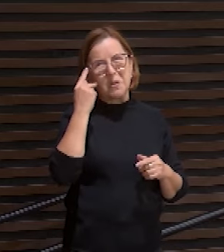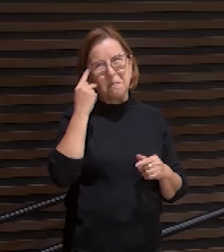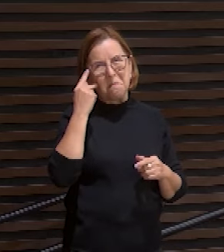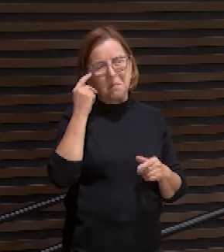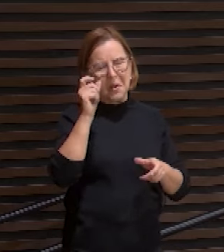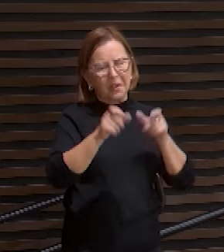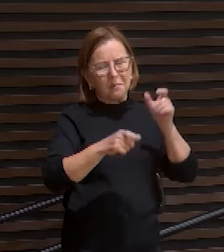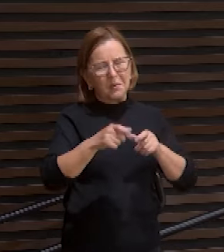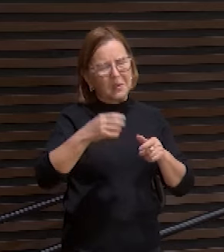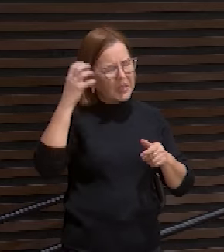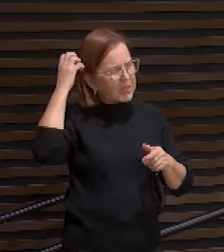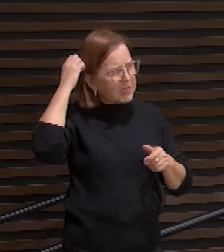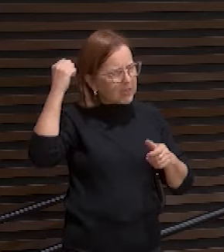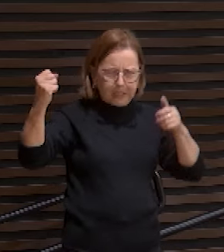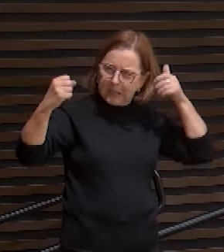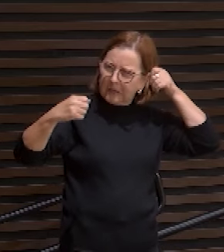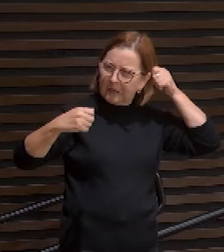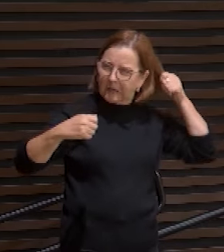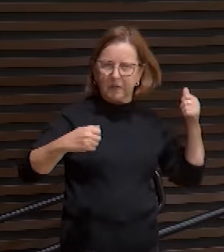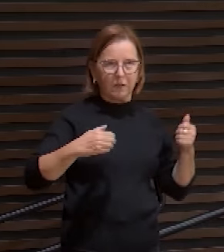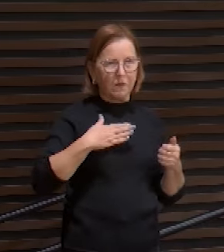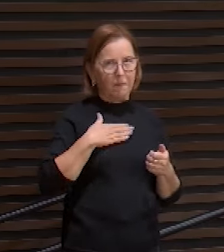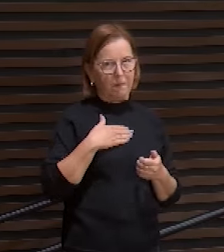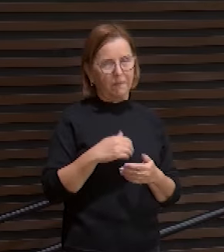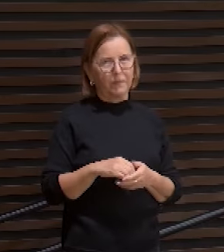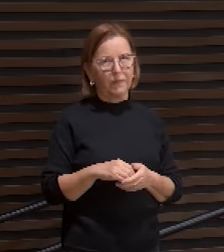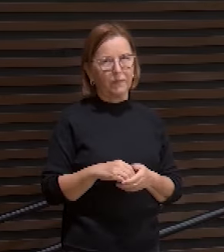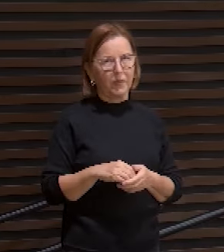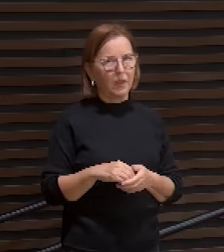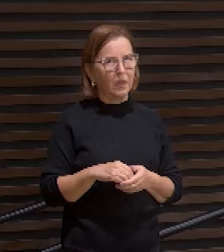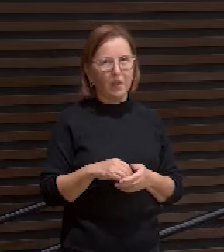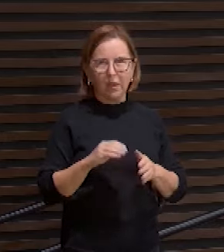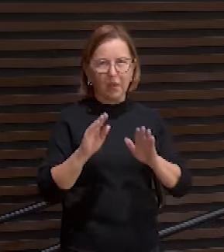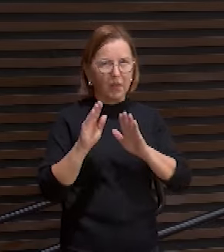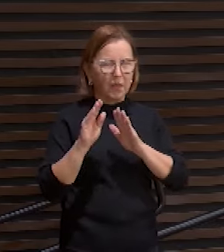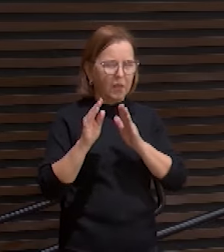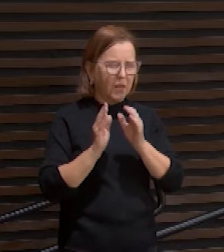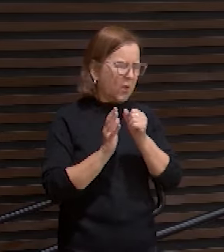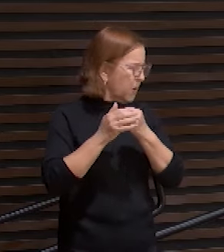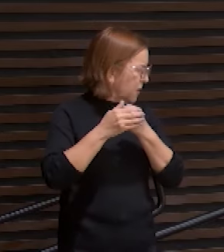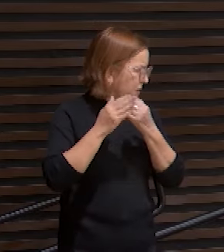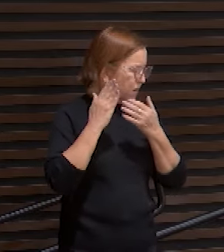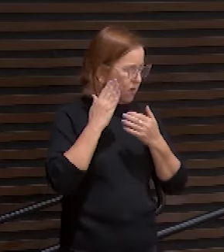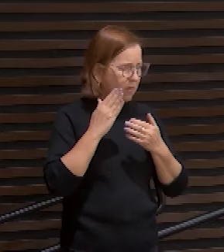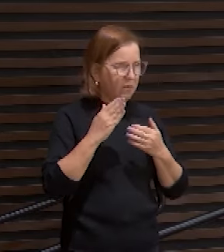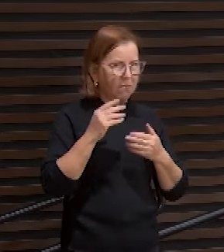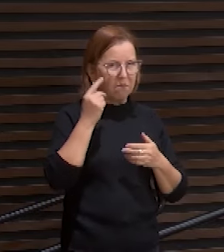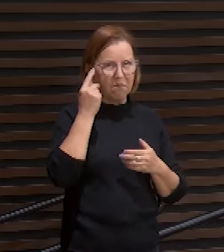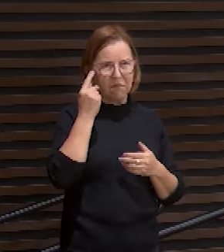cabelos. Não escondi o rosto aos que me afrontavam e me cuspiam.